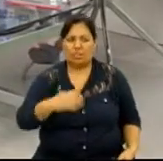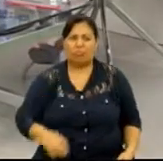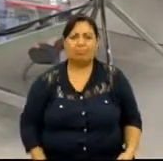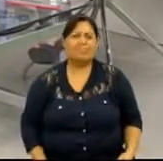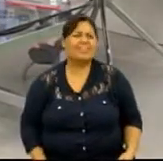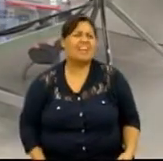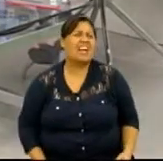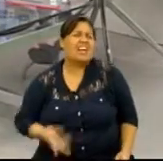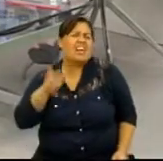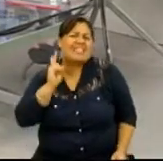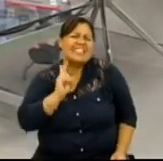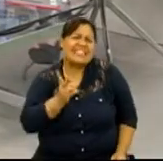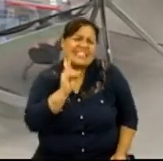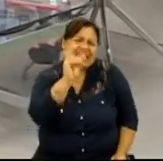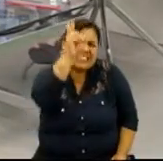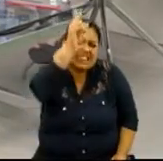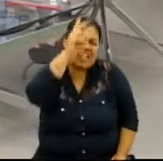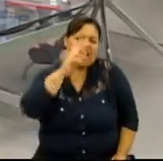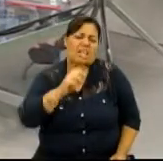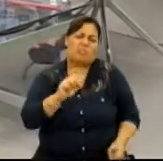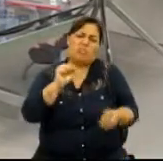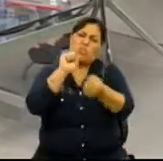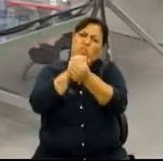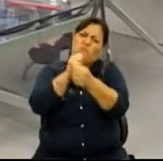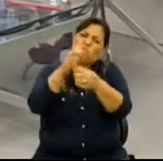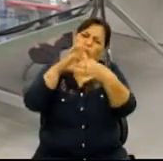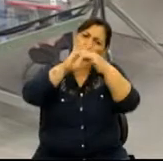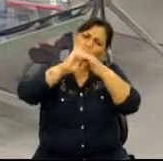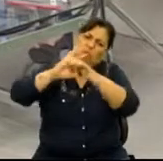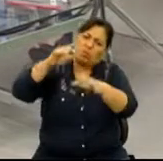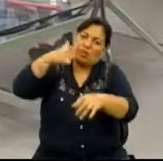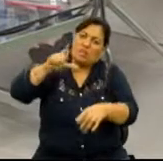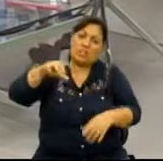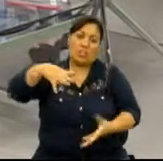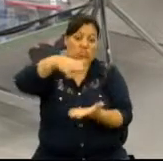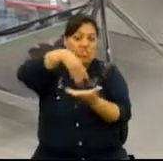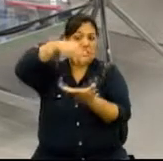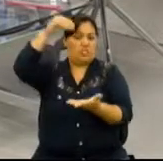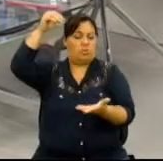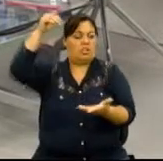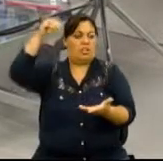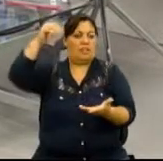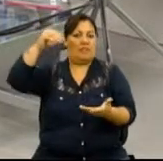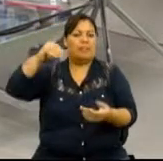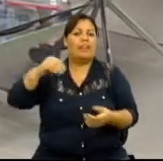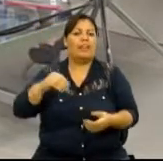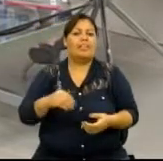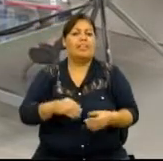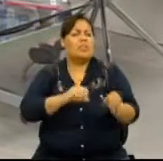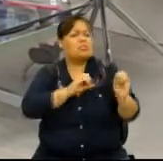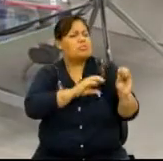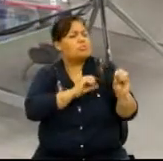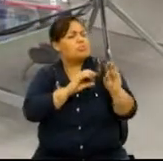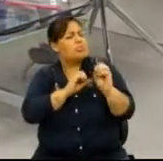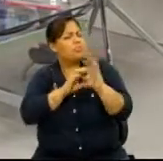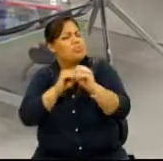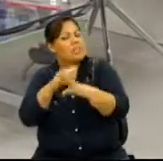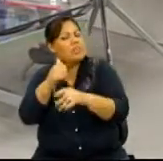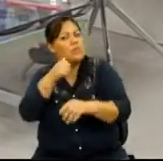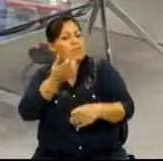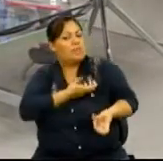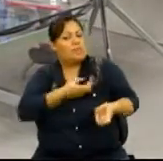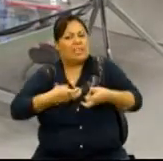se tornava uma pessoa completamente dependente dos outros. E Dorina não tinha esse espírito, ela era uma empreendedora, era uma visionária,